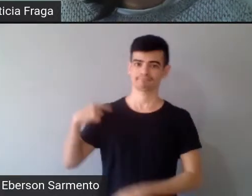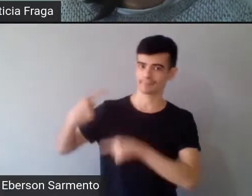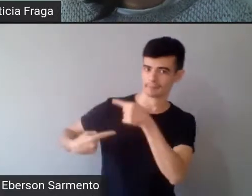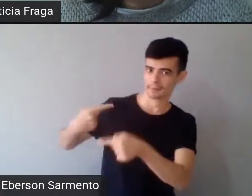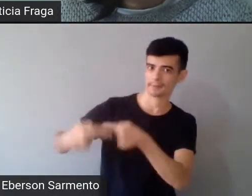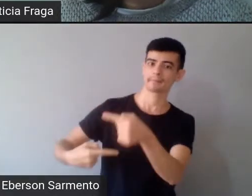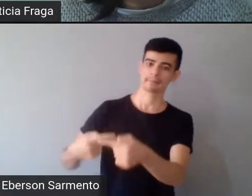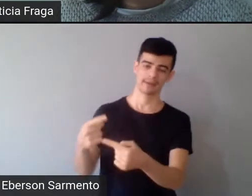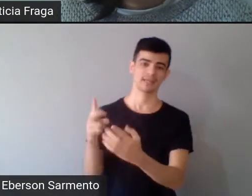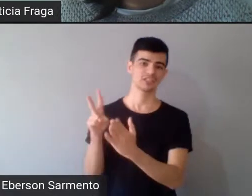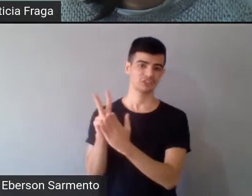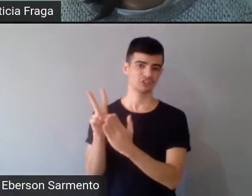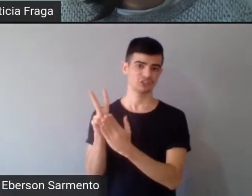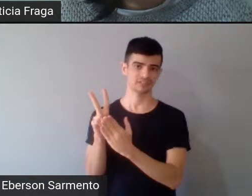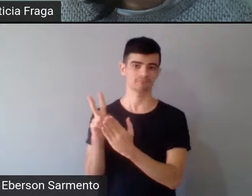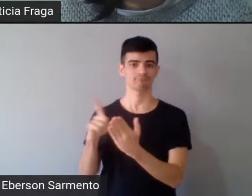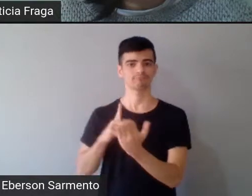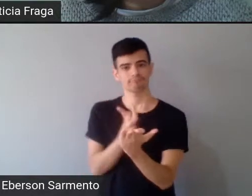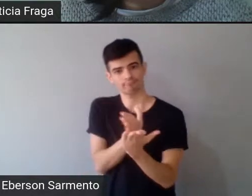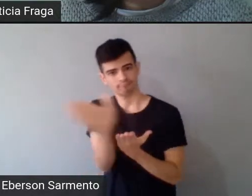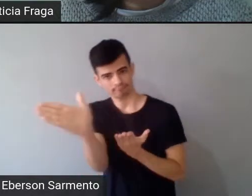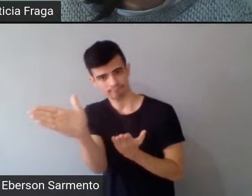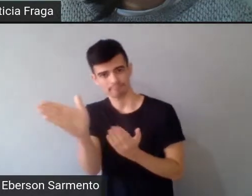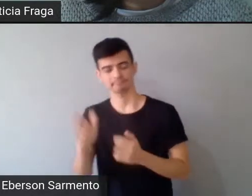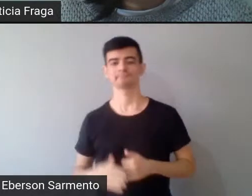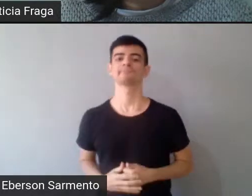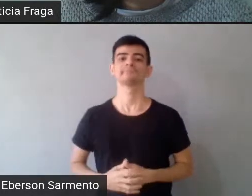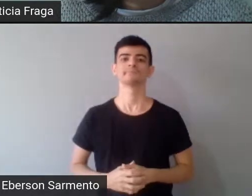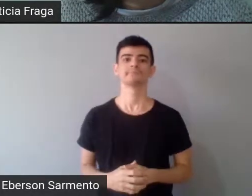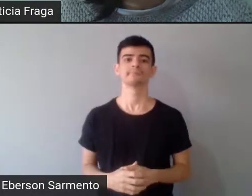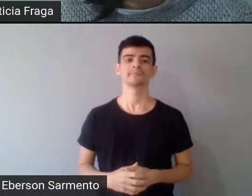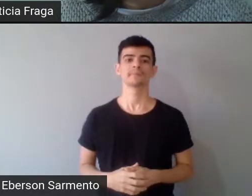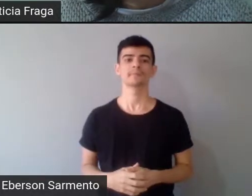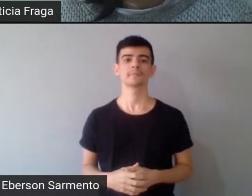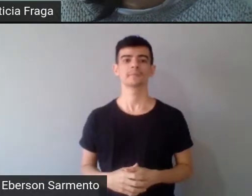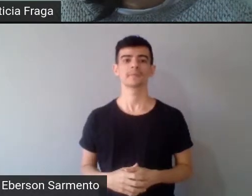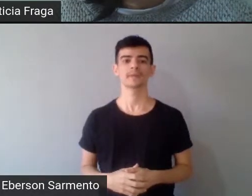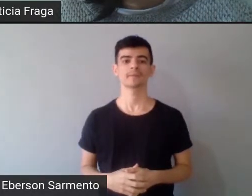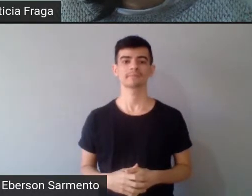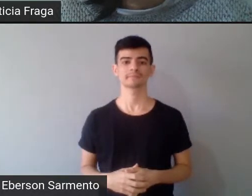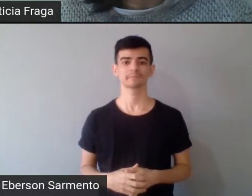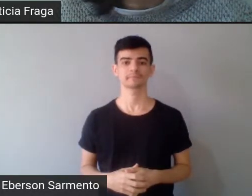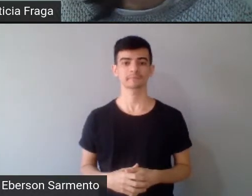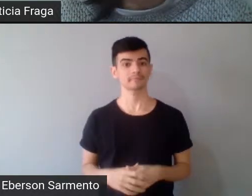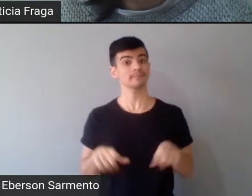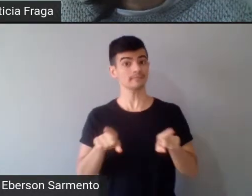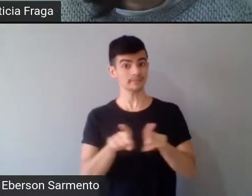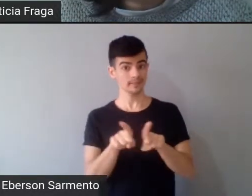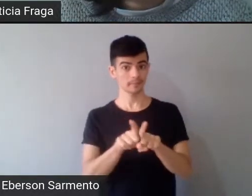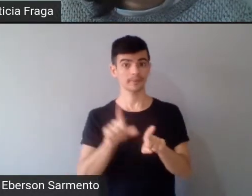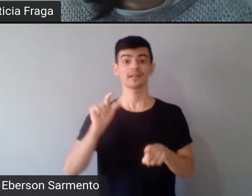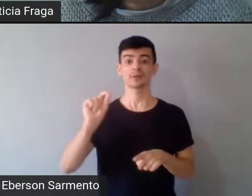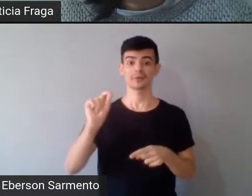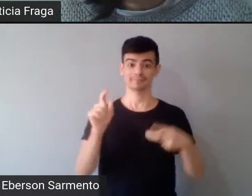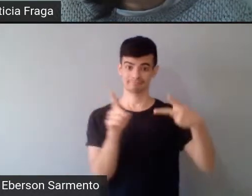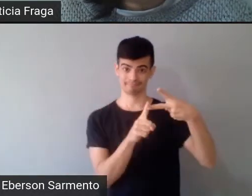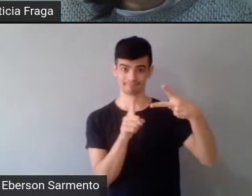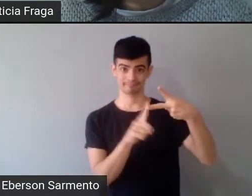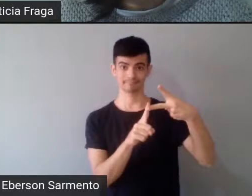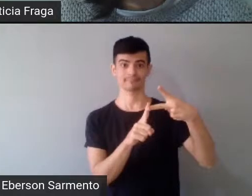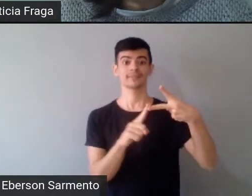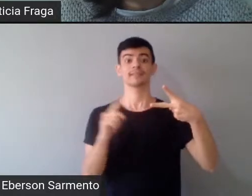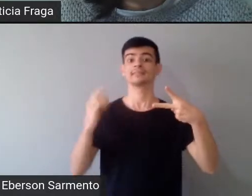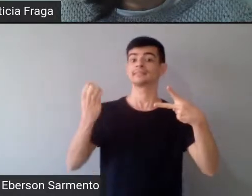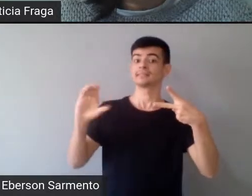e depois, no segundo momento, essa diferença entre fazer a ciência sobre, a respeito de, né,